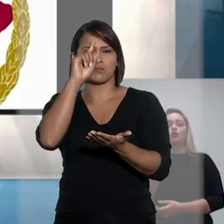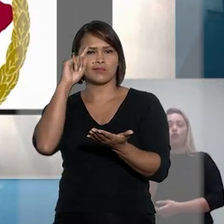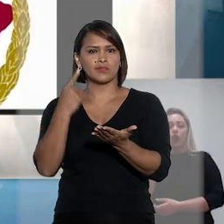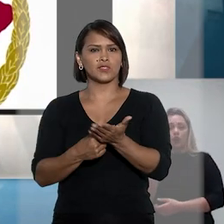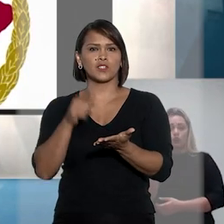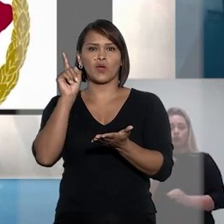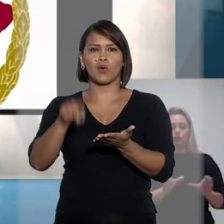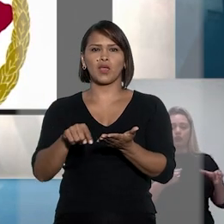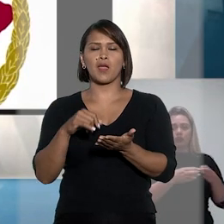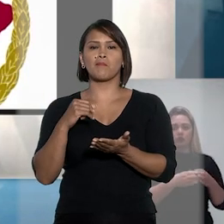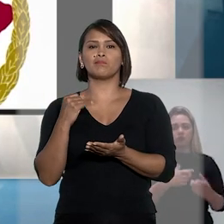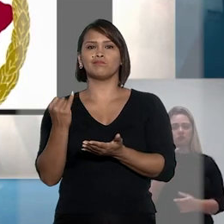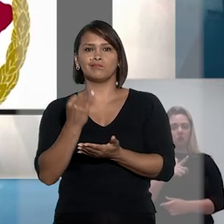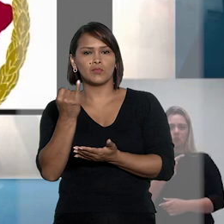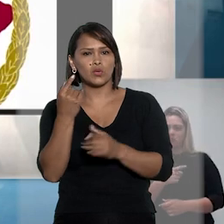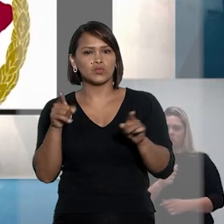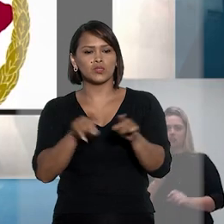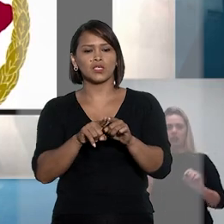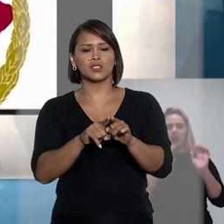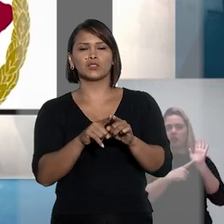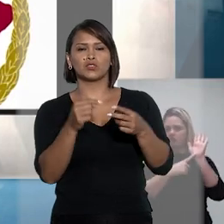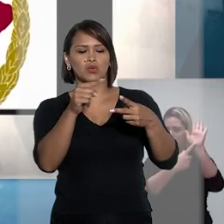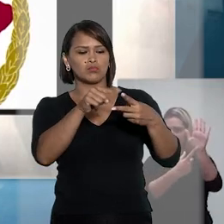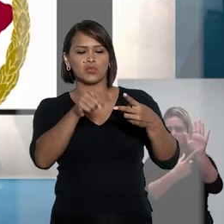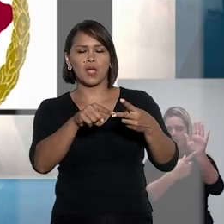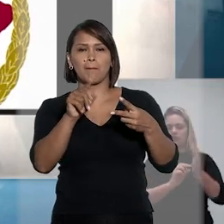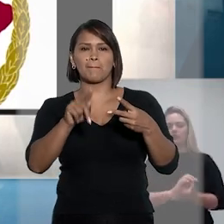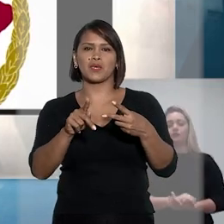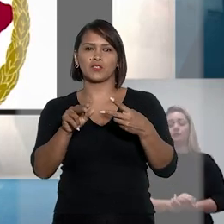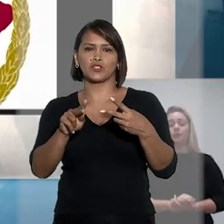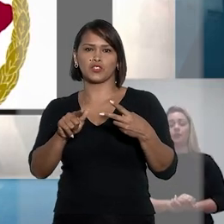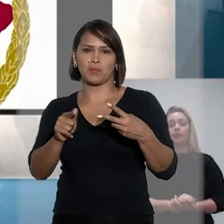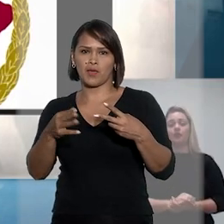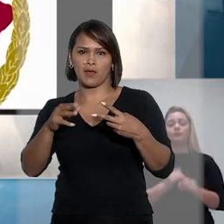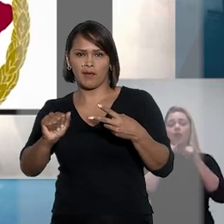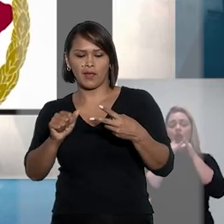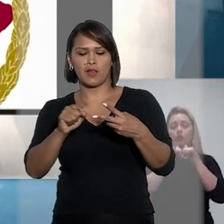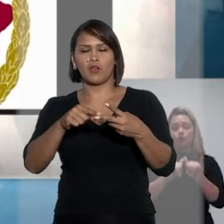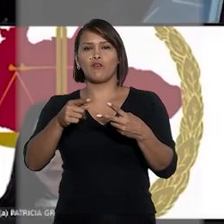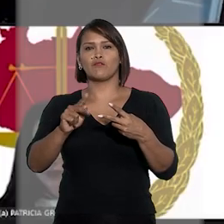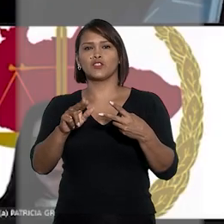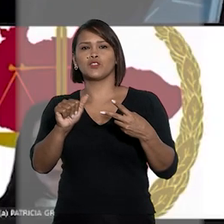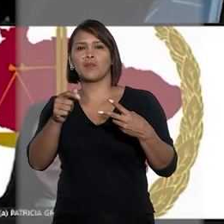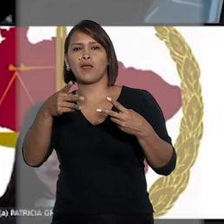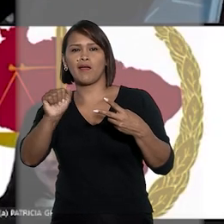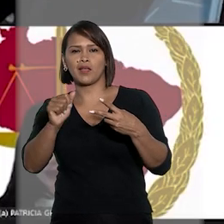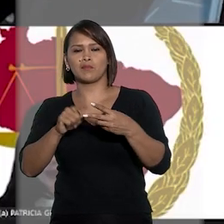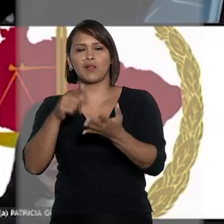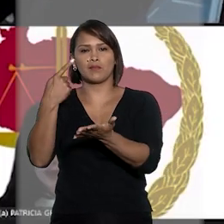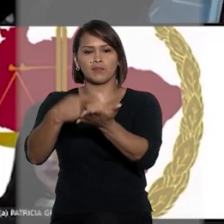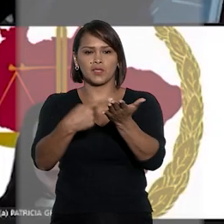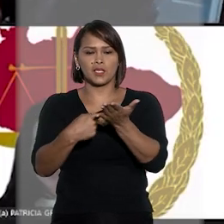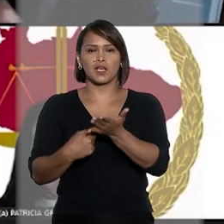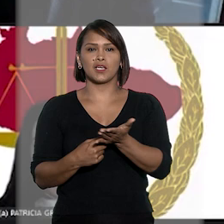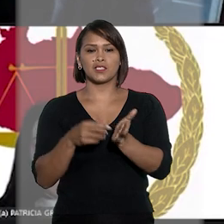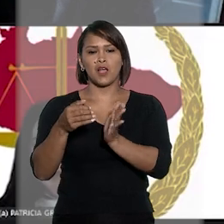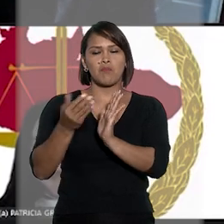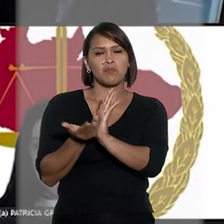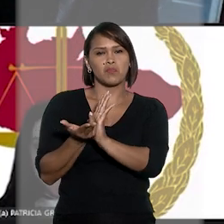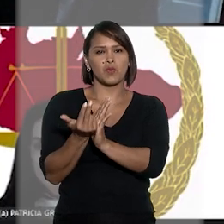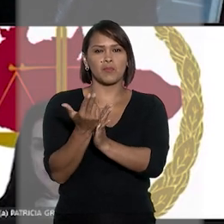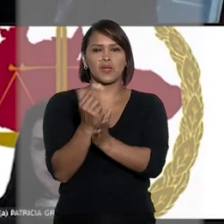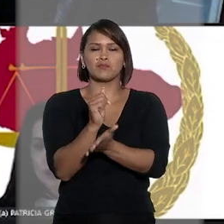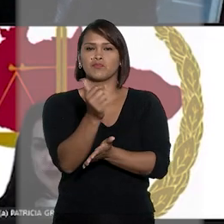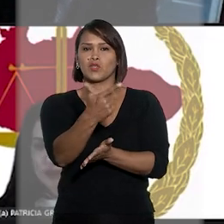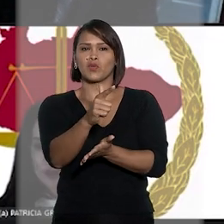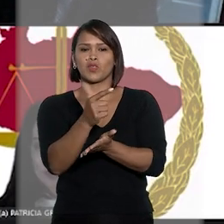turma decidiu que é irrelevante a modalidade do plano, se PGBL ou VGBL, para aplicação da isenção do imposto de